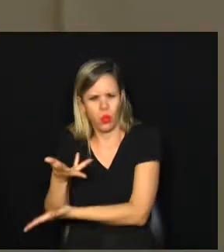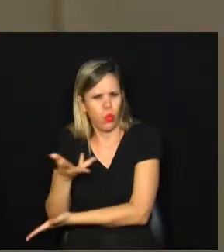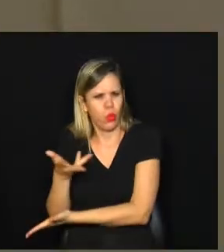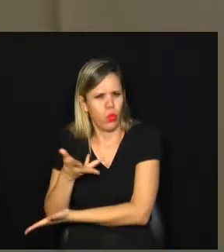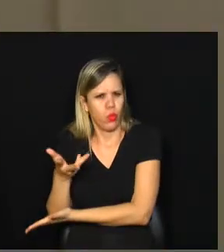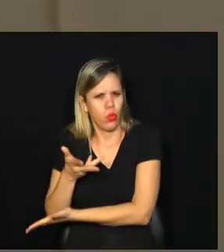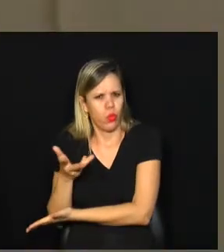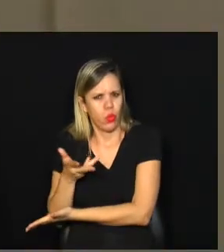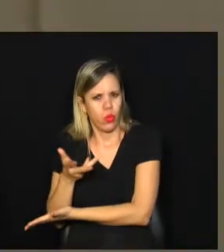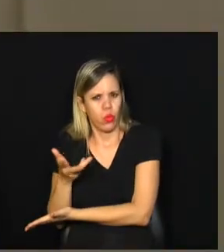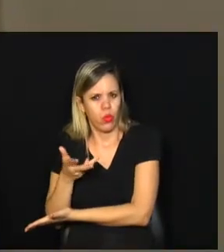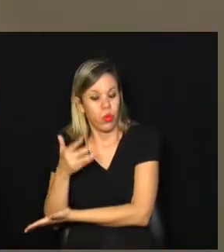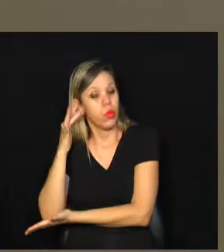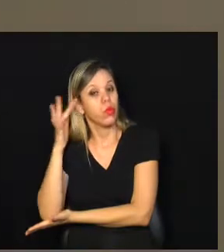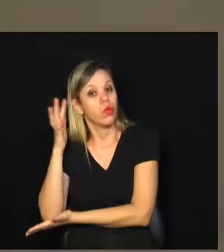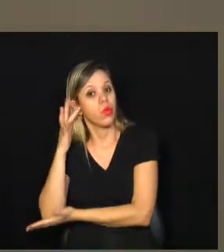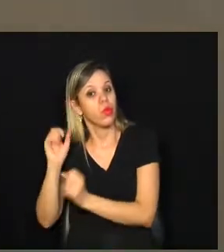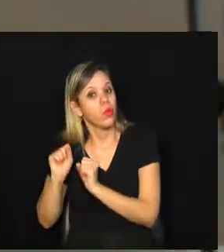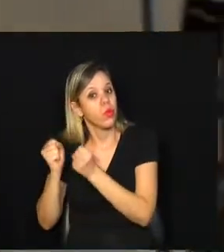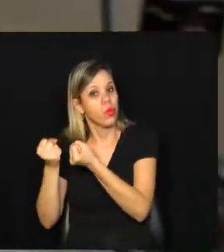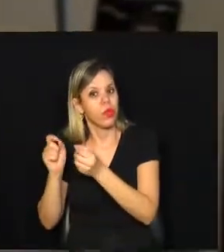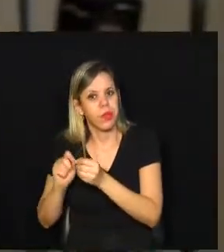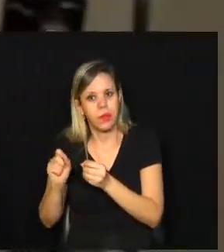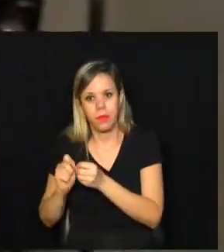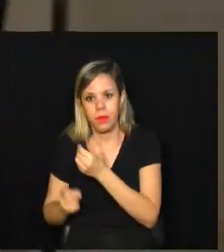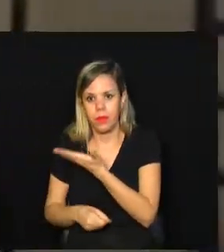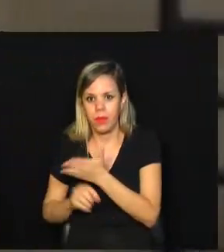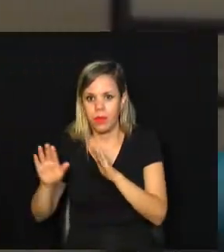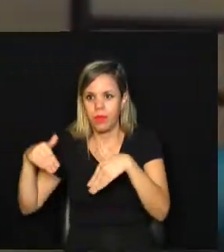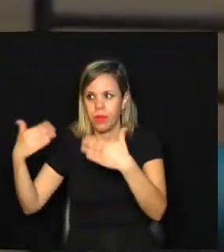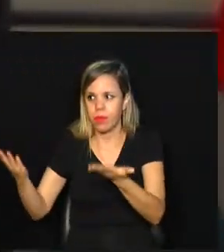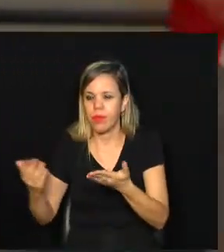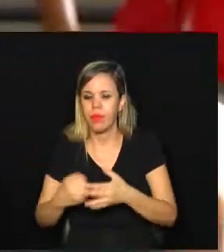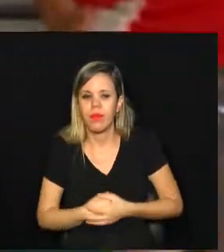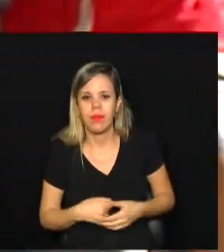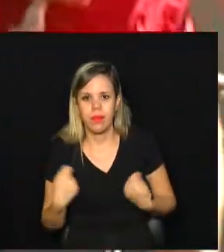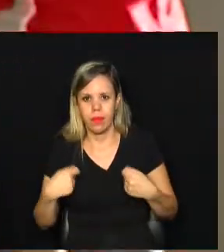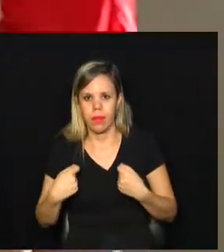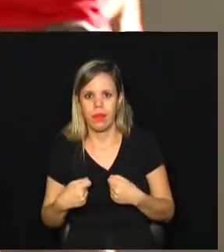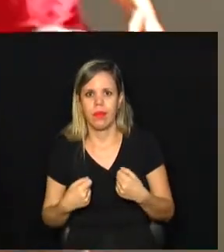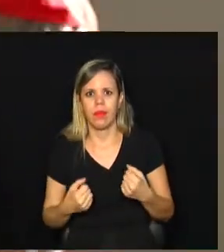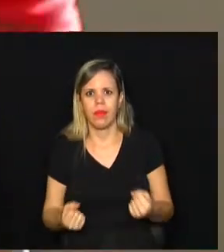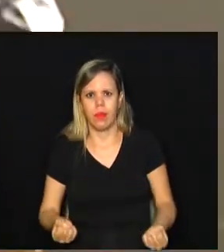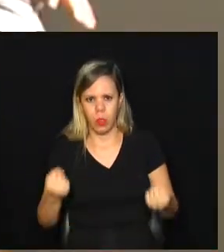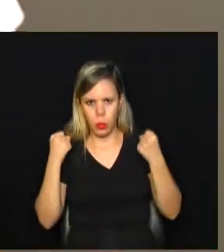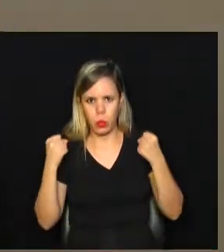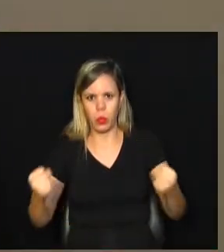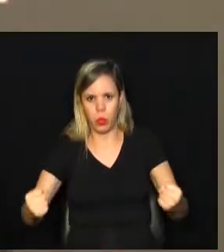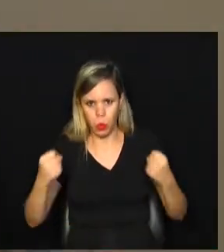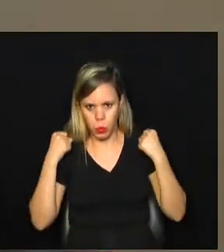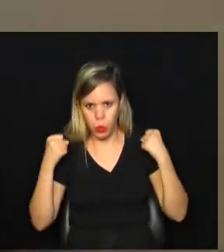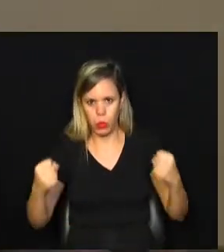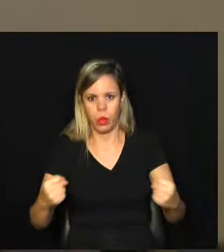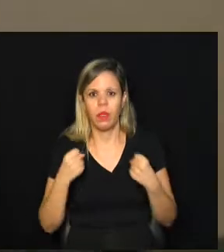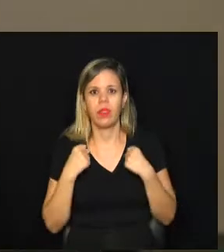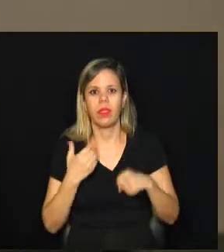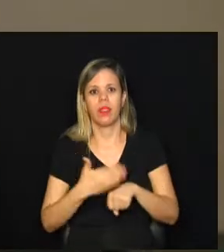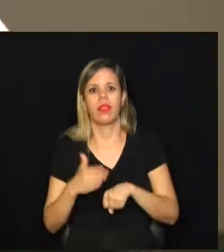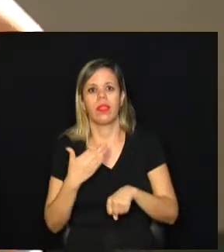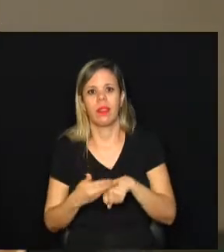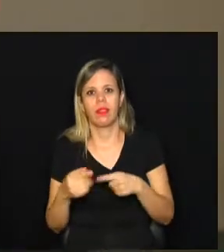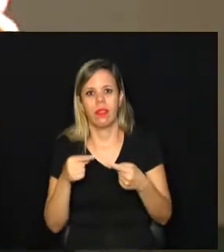na pista, nem imagina o esforço que é feito fora dela. É preciso muito o preparo físico, inclusive com exercícios